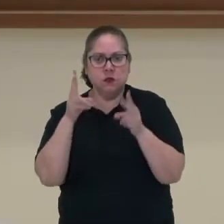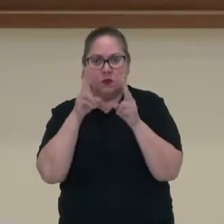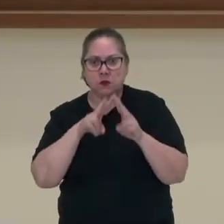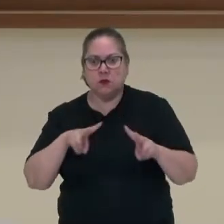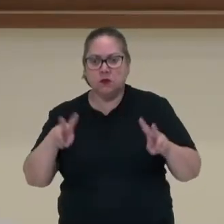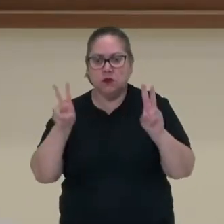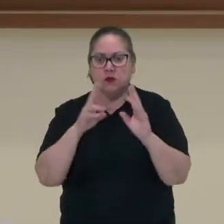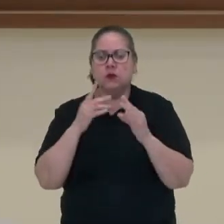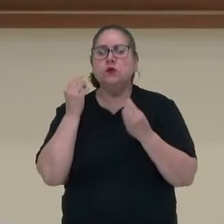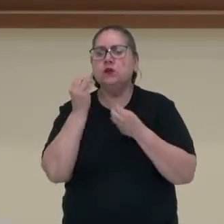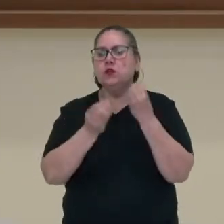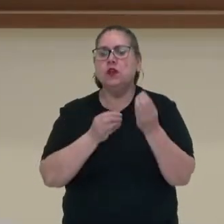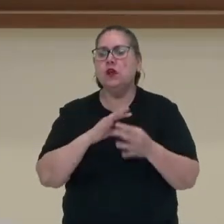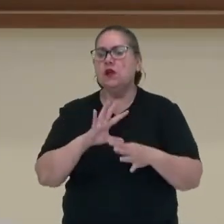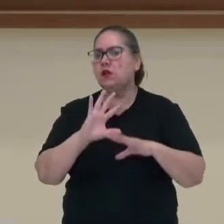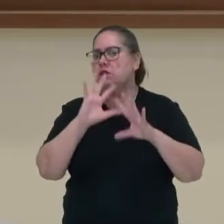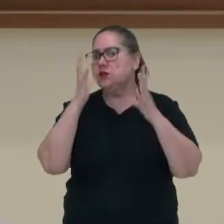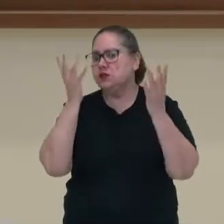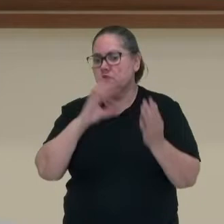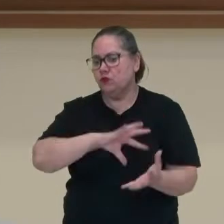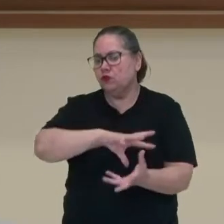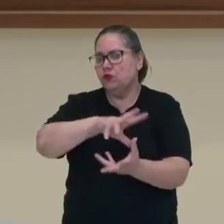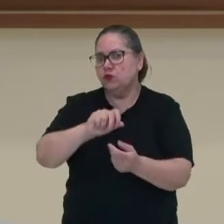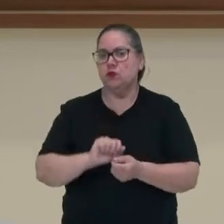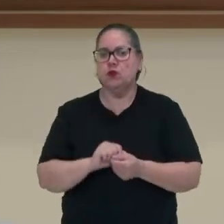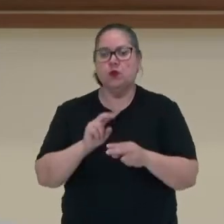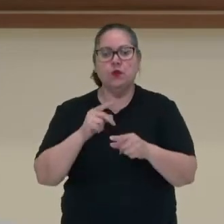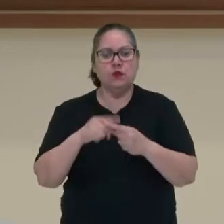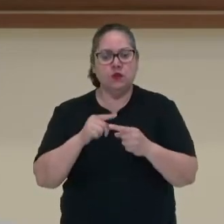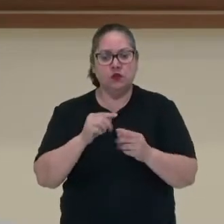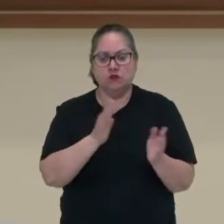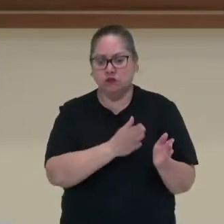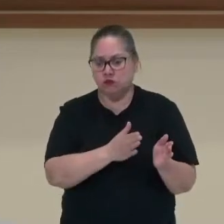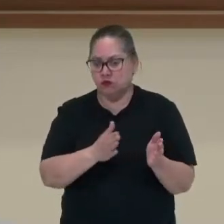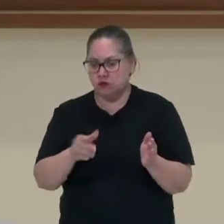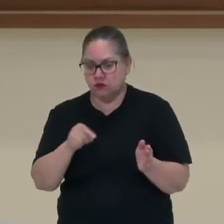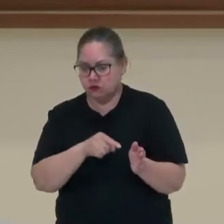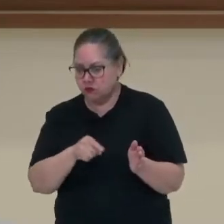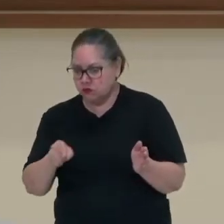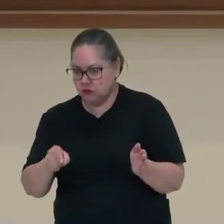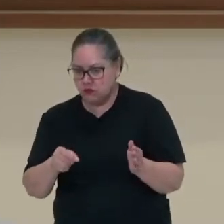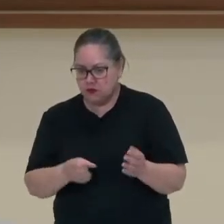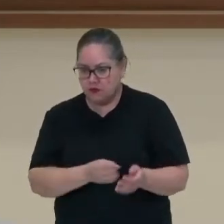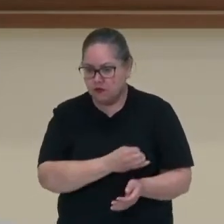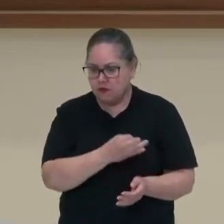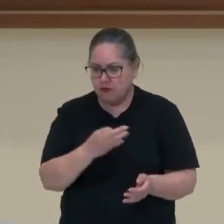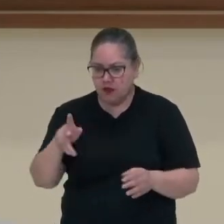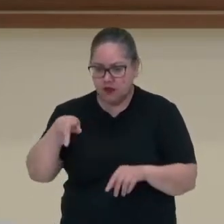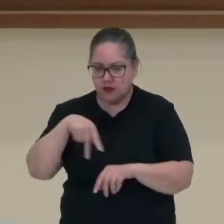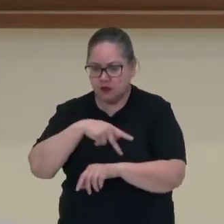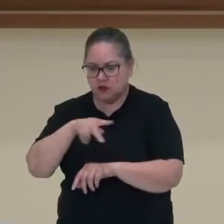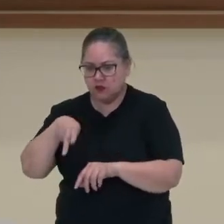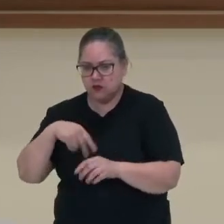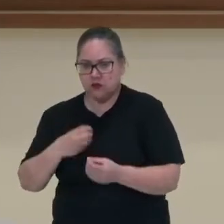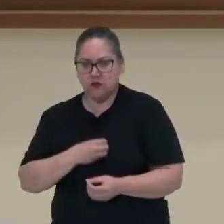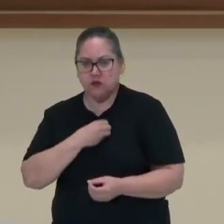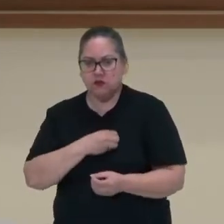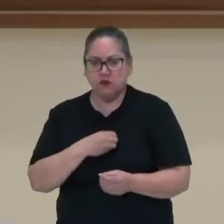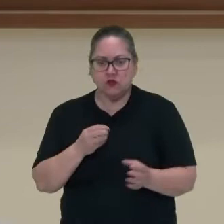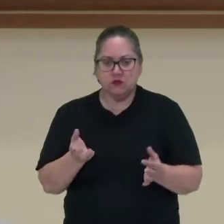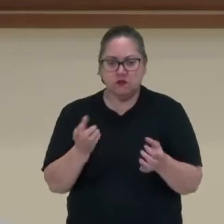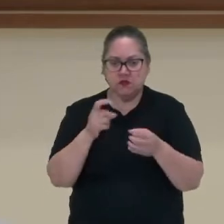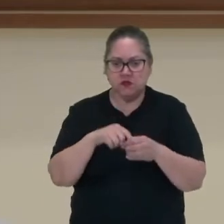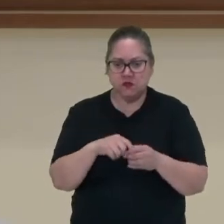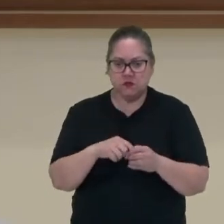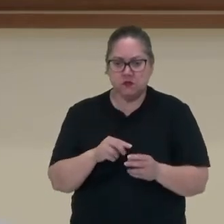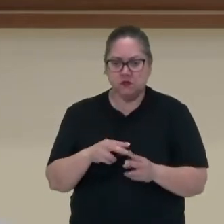para a gente contextualizar o que estava acontecendo no mundo. Porque durante esse período, várias nações viviam contextos